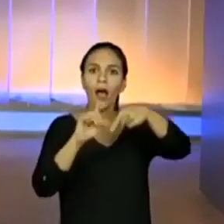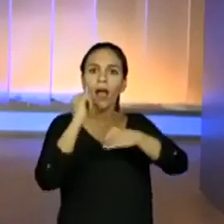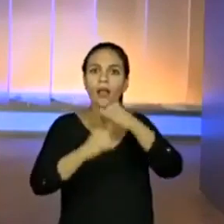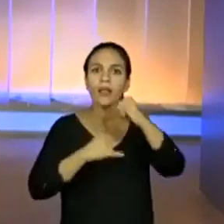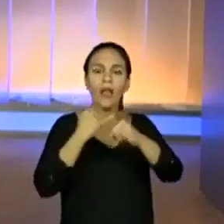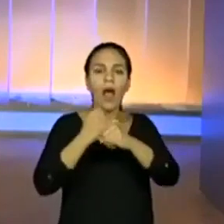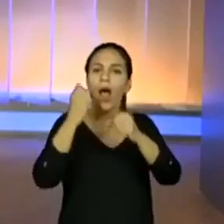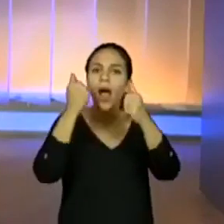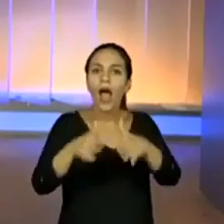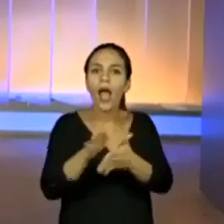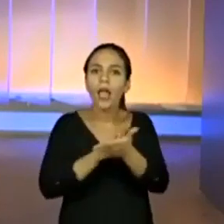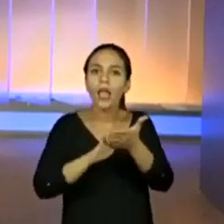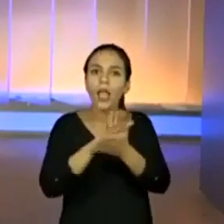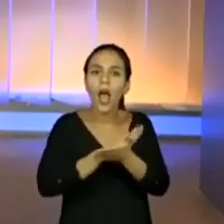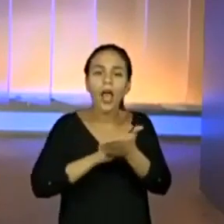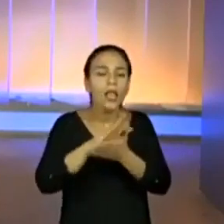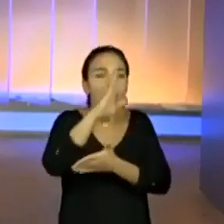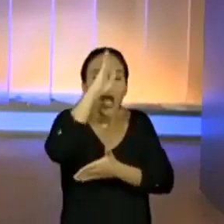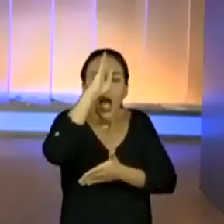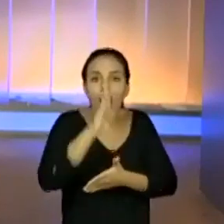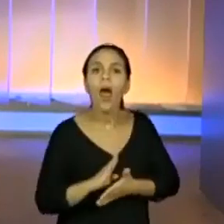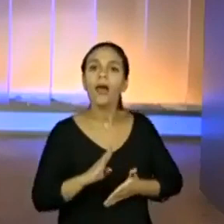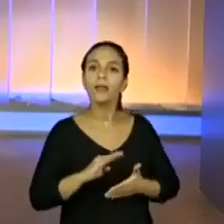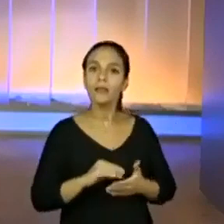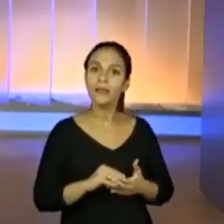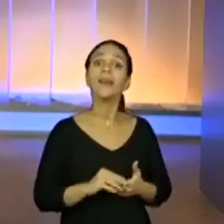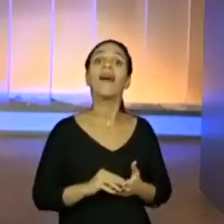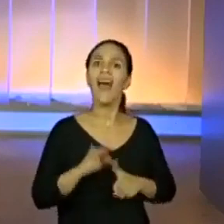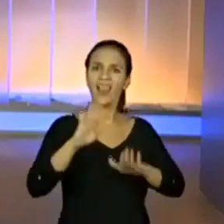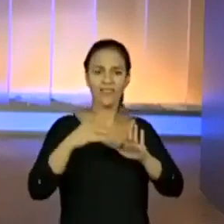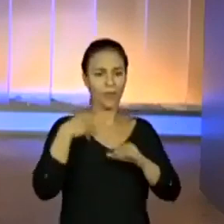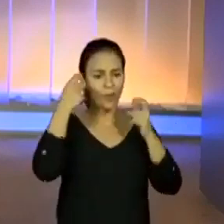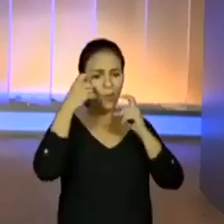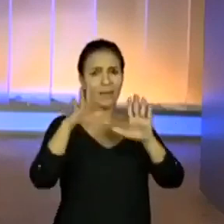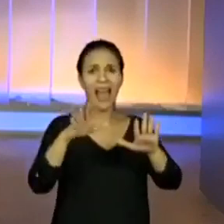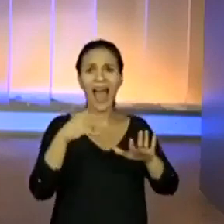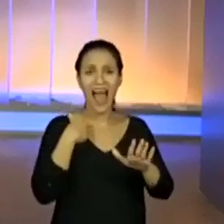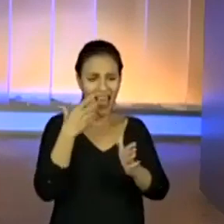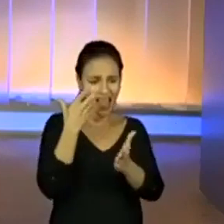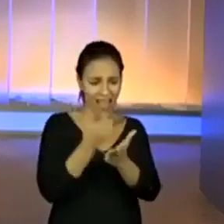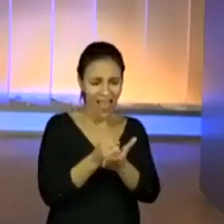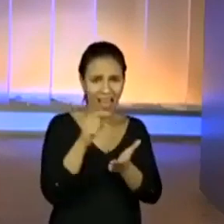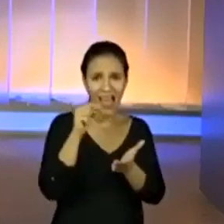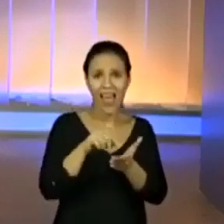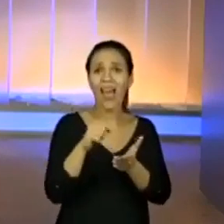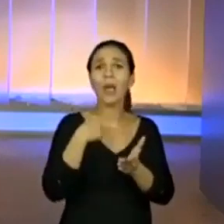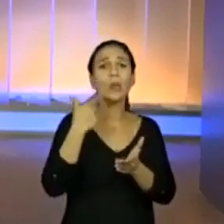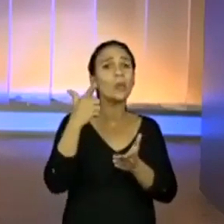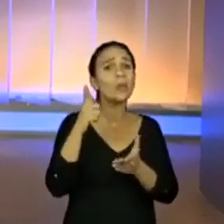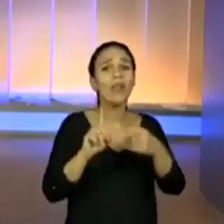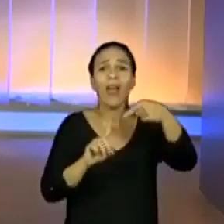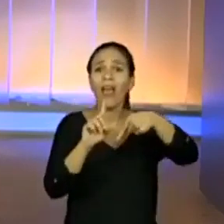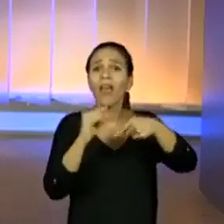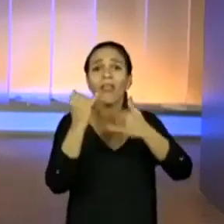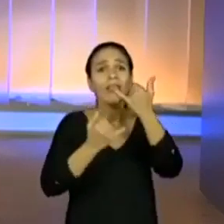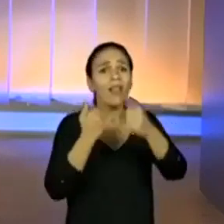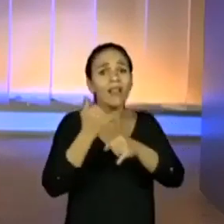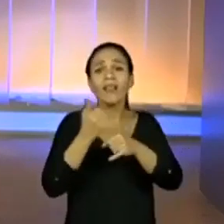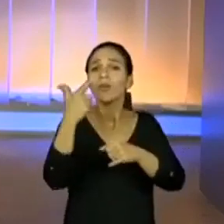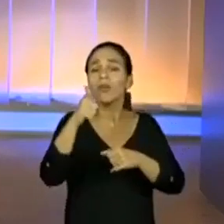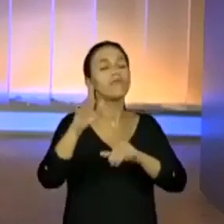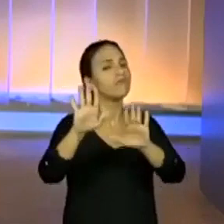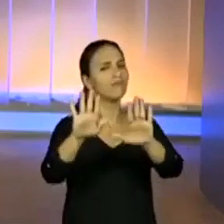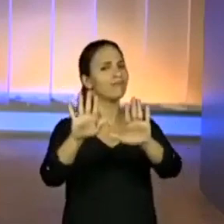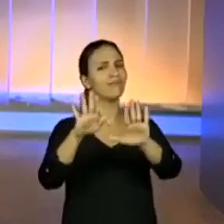internet. Não gastam. É tranquilo. Então, às vezes a gente fica preocupada, vou fazer um download, eu não tenho dados móveis, eu não tenho internet. Fica